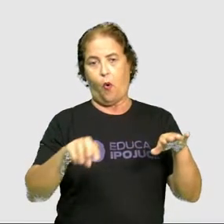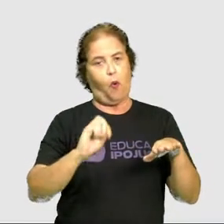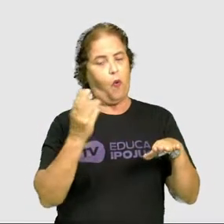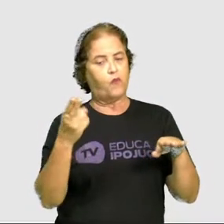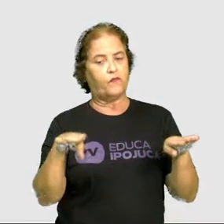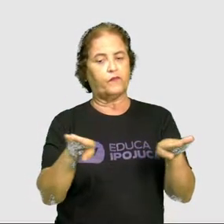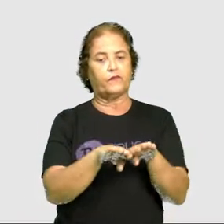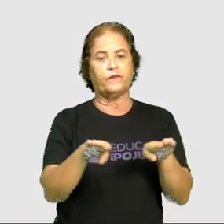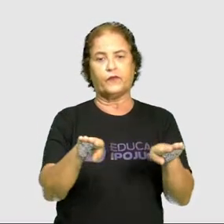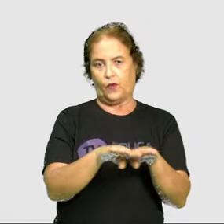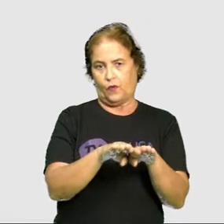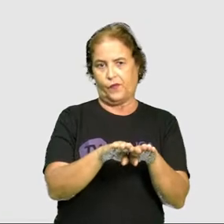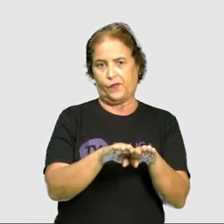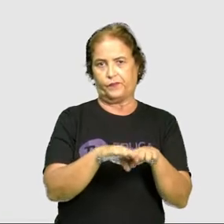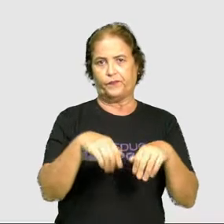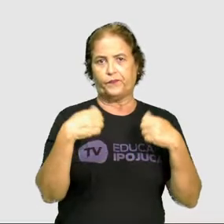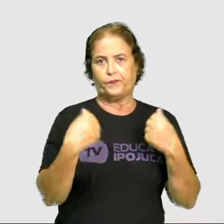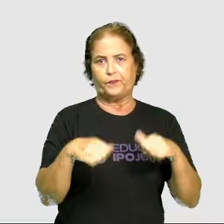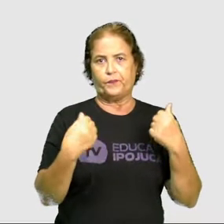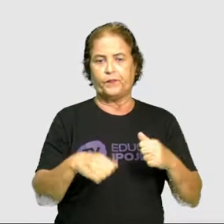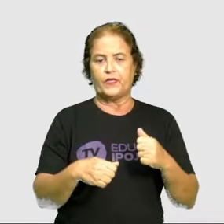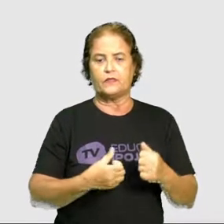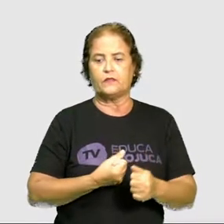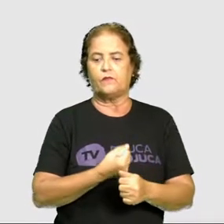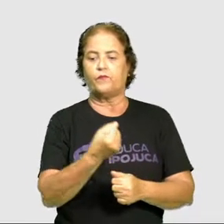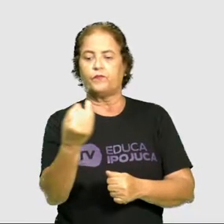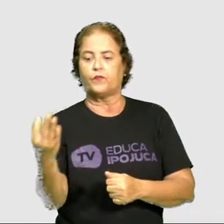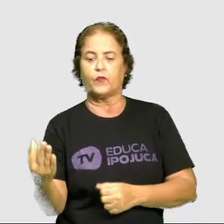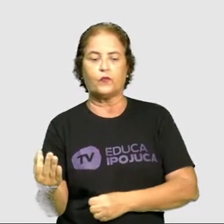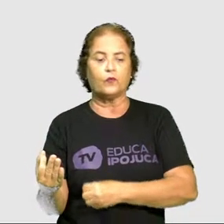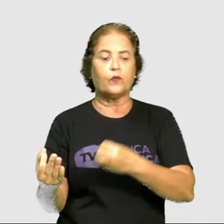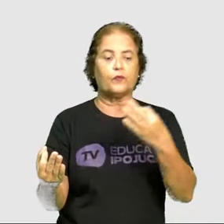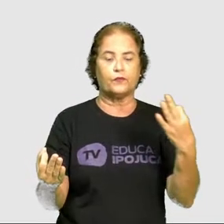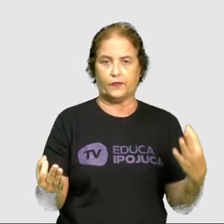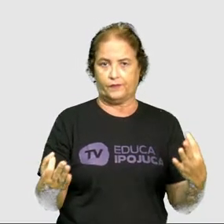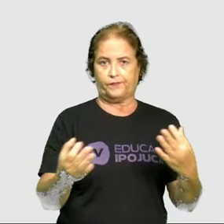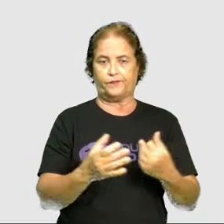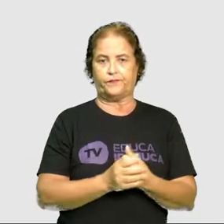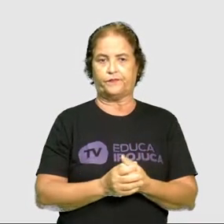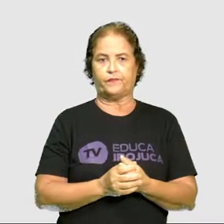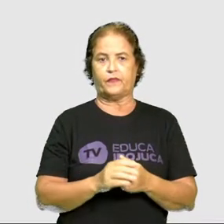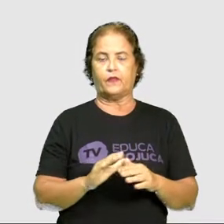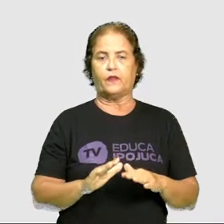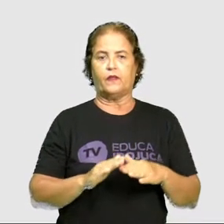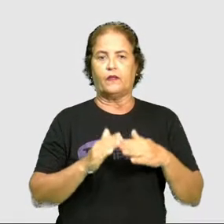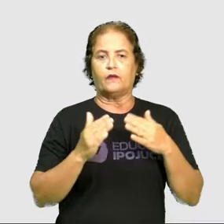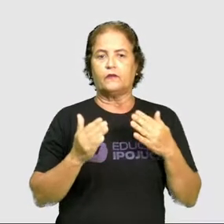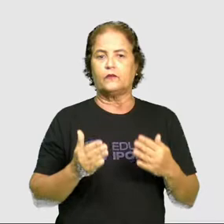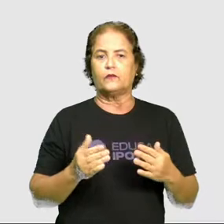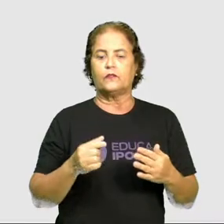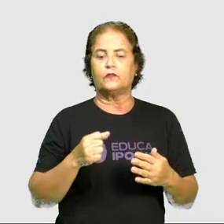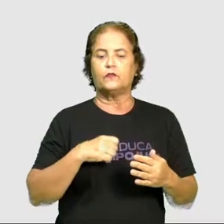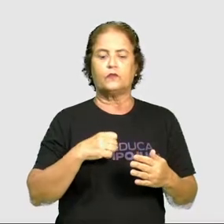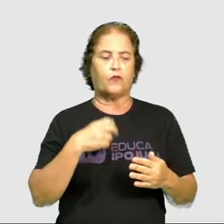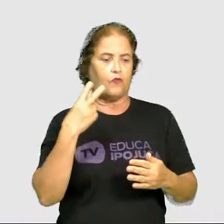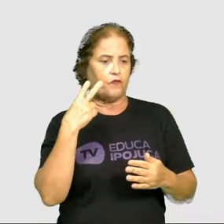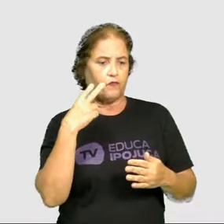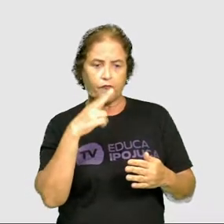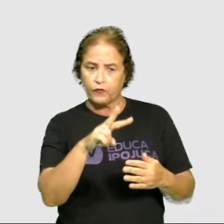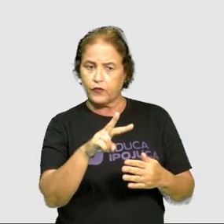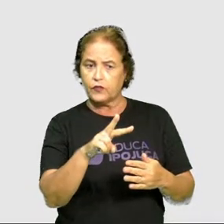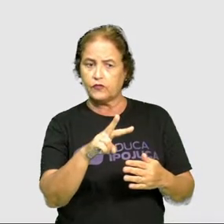É preciso realizar a contagem dessas quantidades. No caso, quando eu faço a contagem visual,